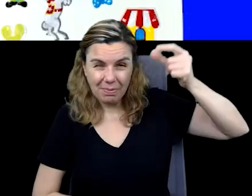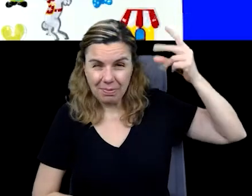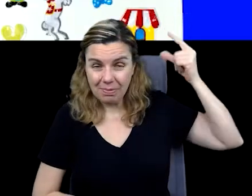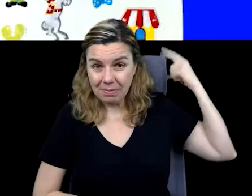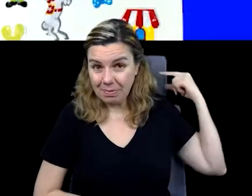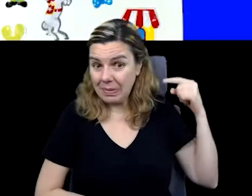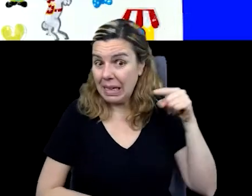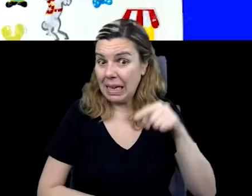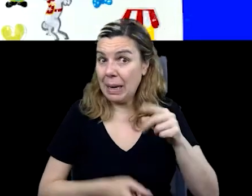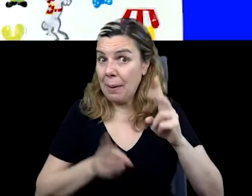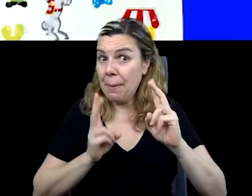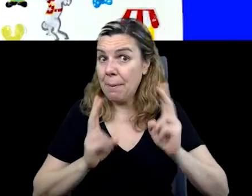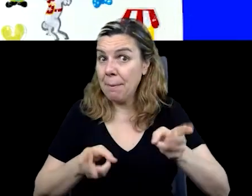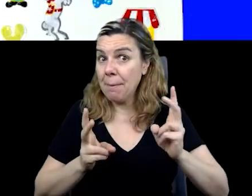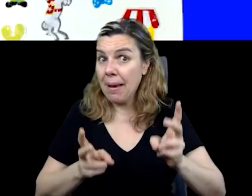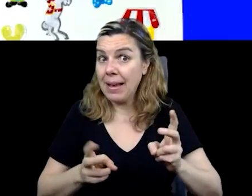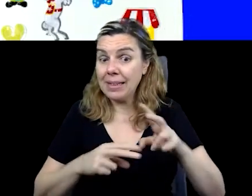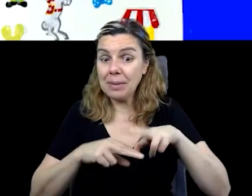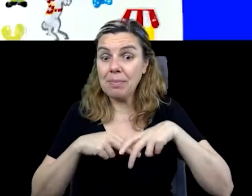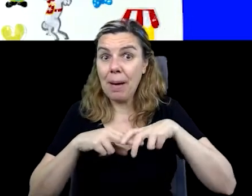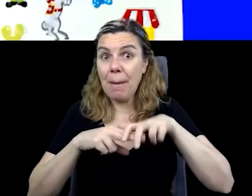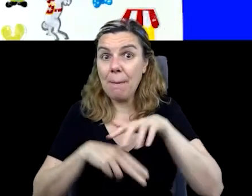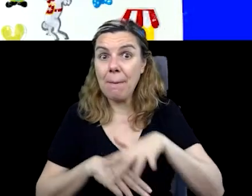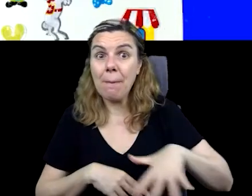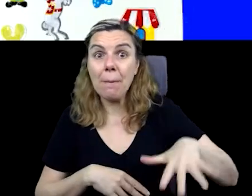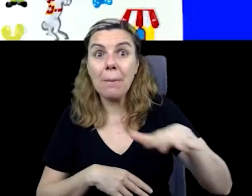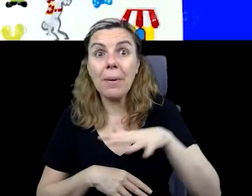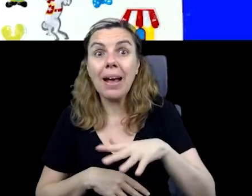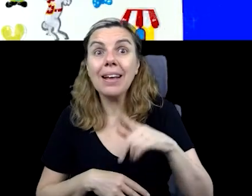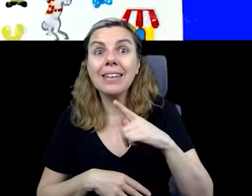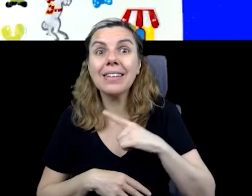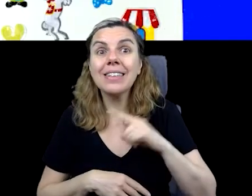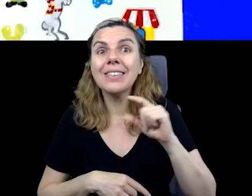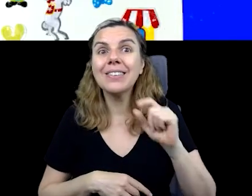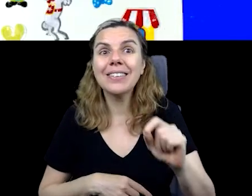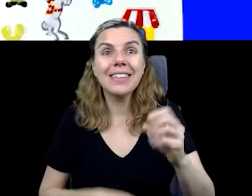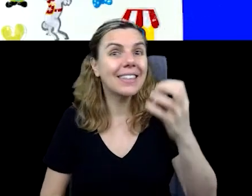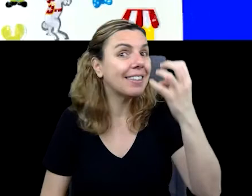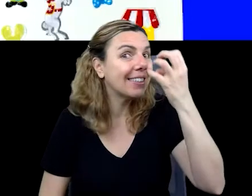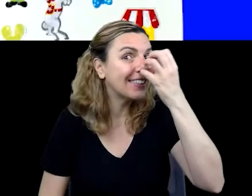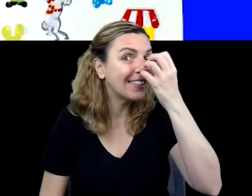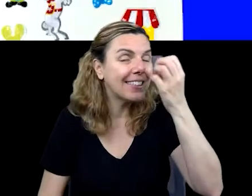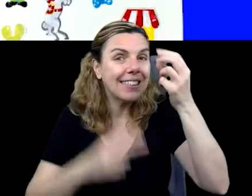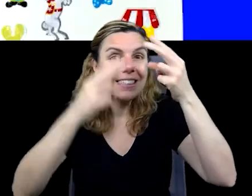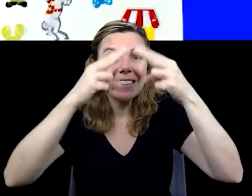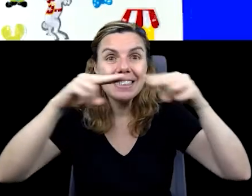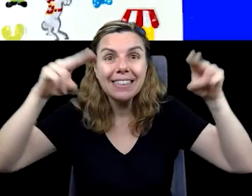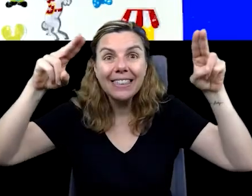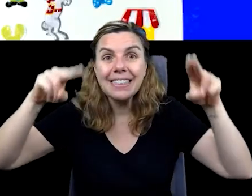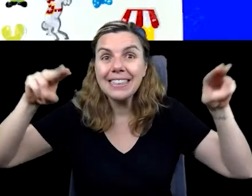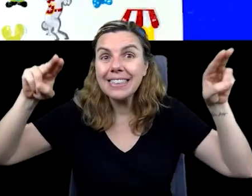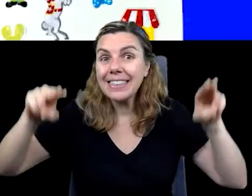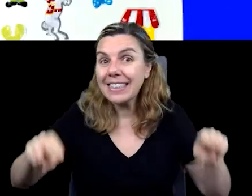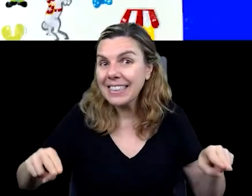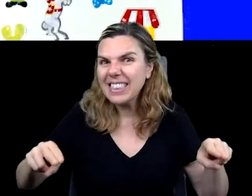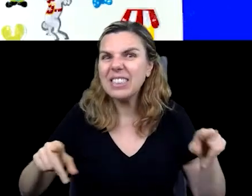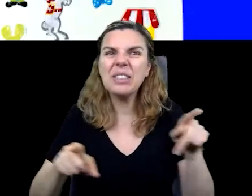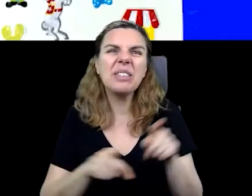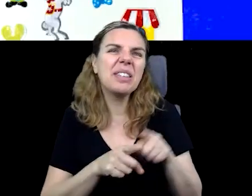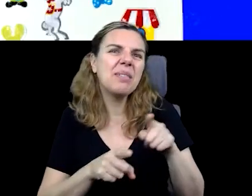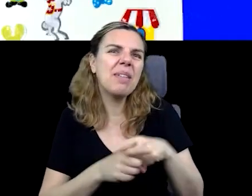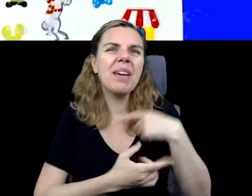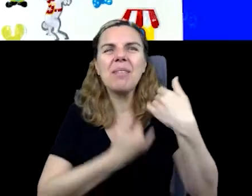era ali naquela praça fabulosa que eram montados os circos e parques de